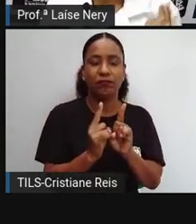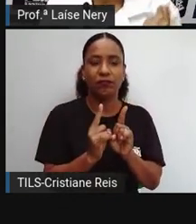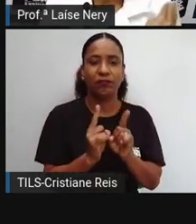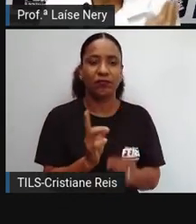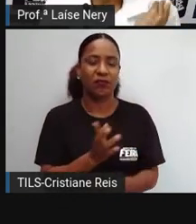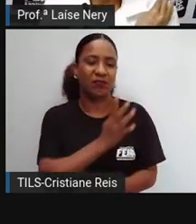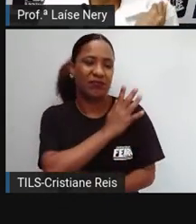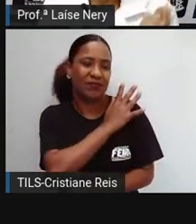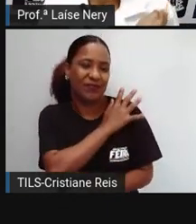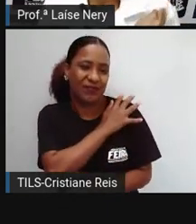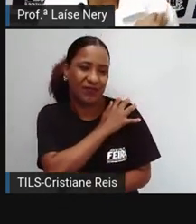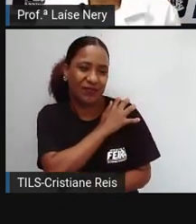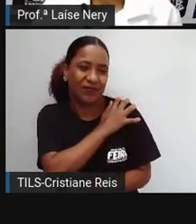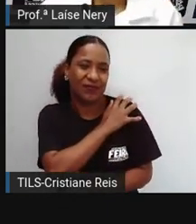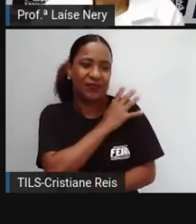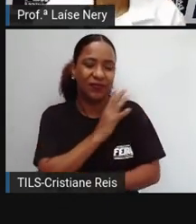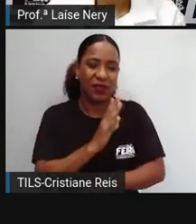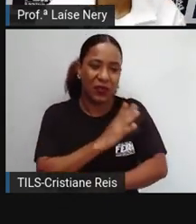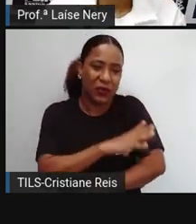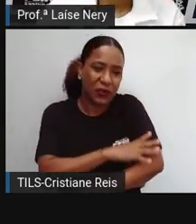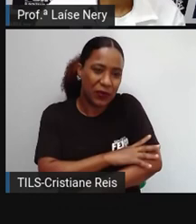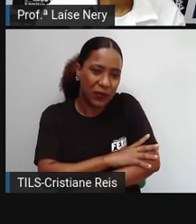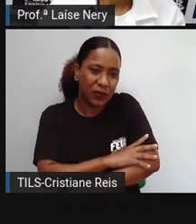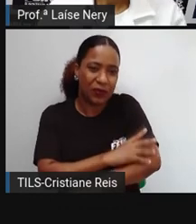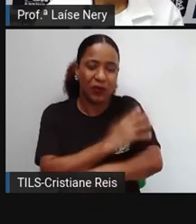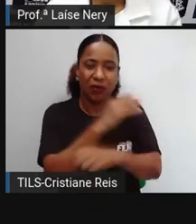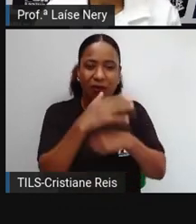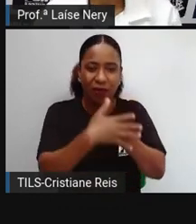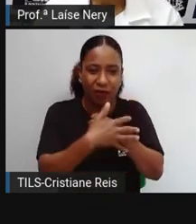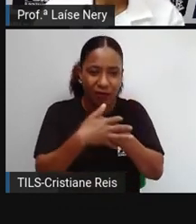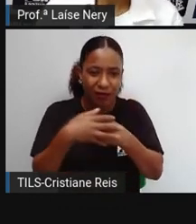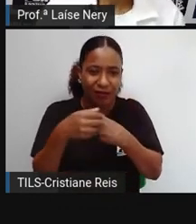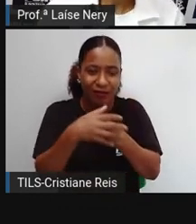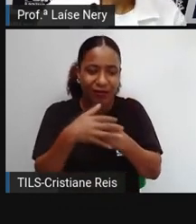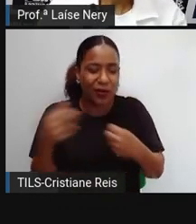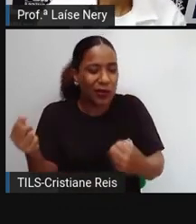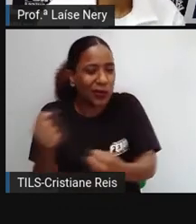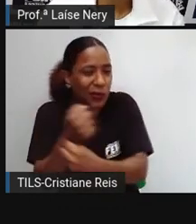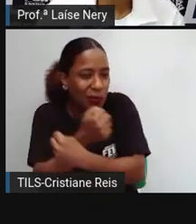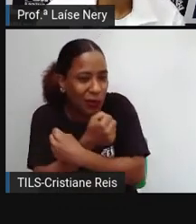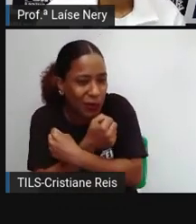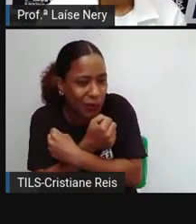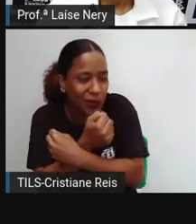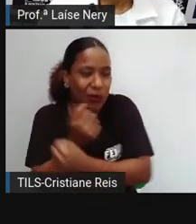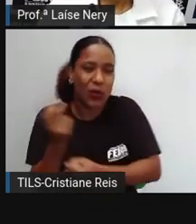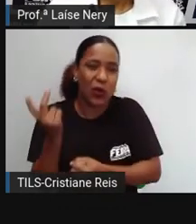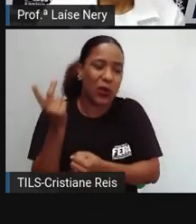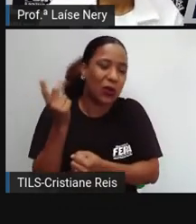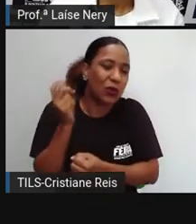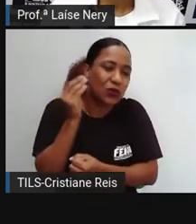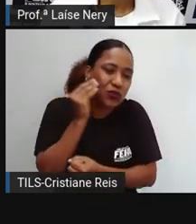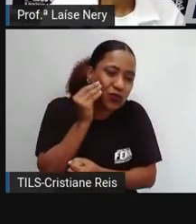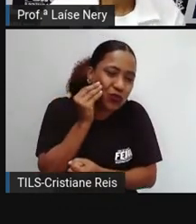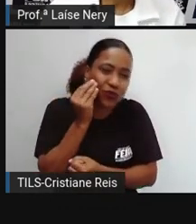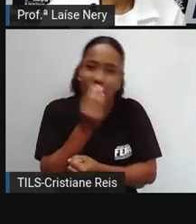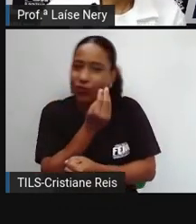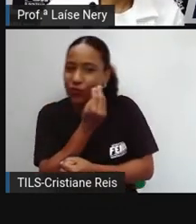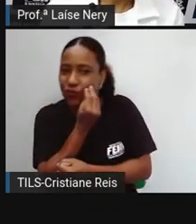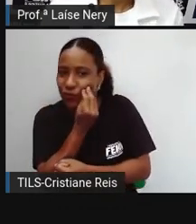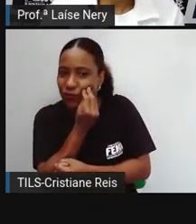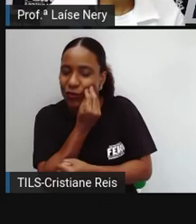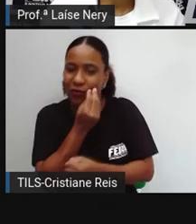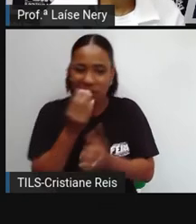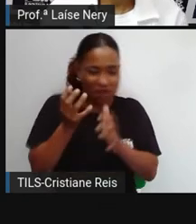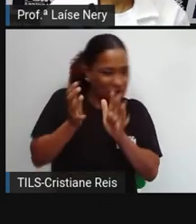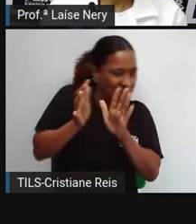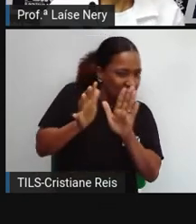conversar tocando perto de você, que quer te abraçar, te beijar sem permissão, isso não é correto,